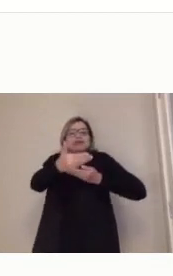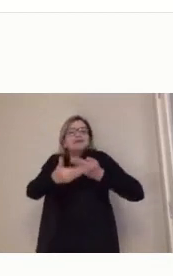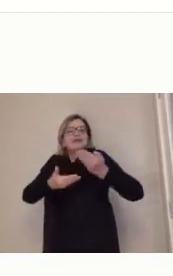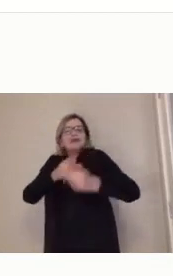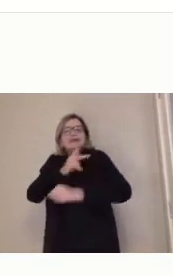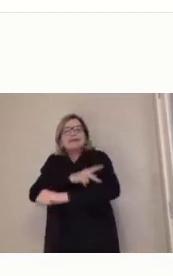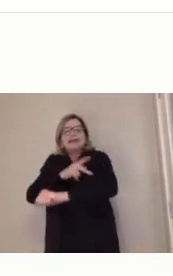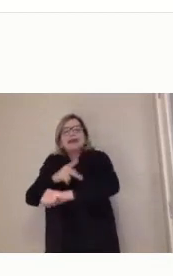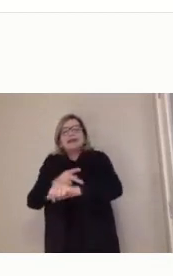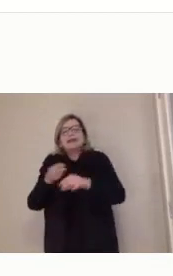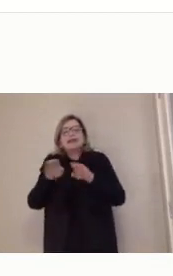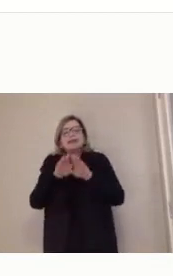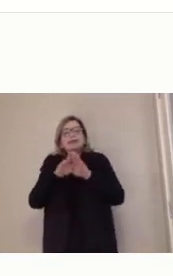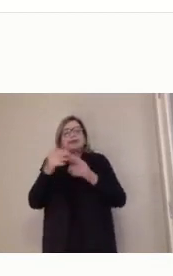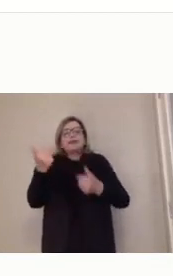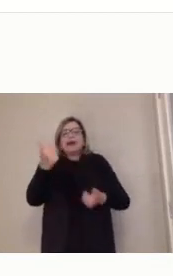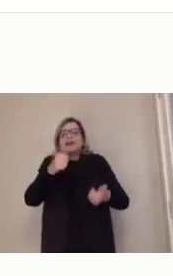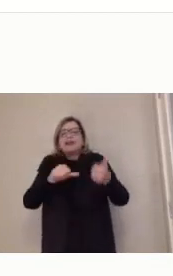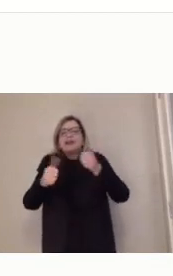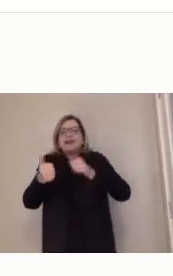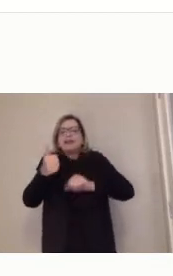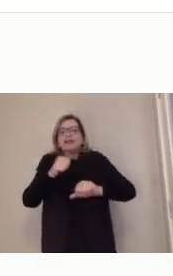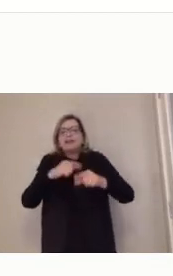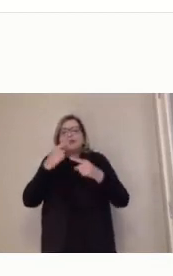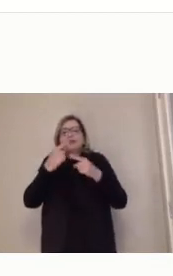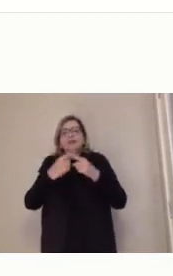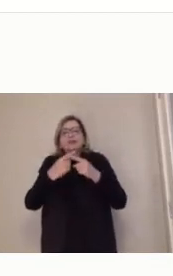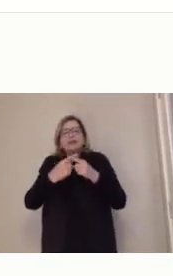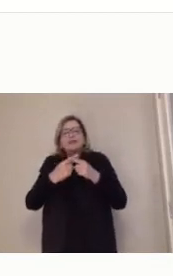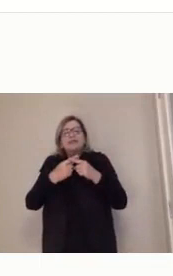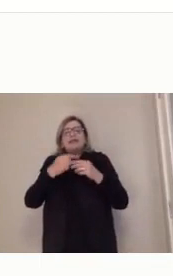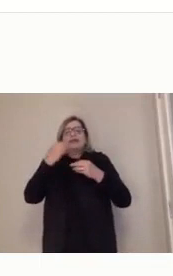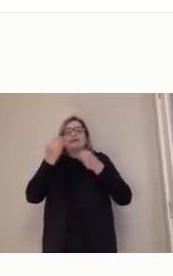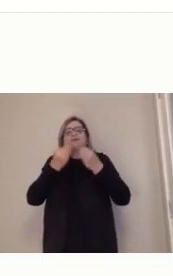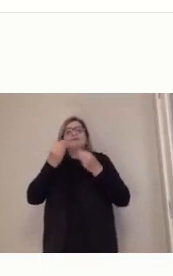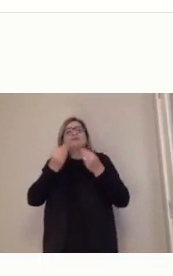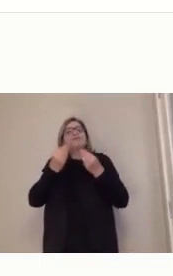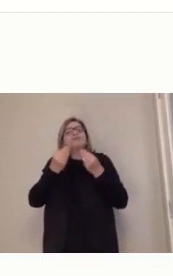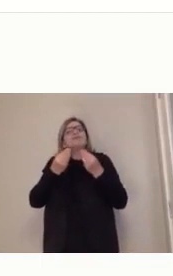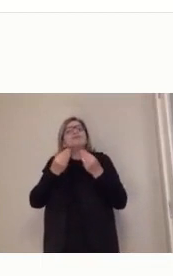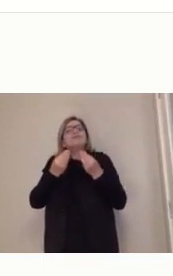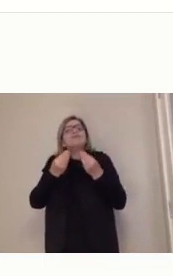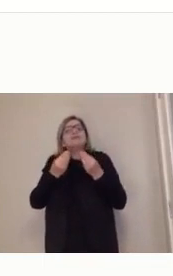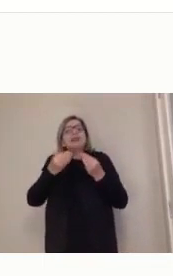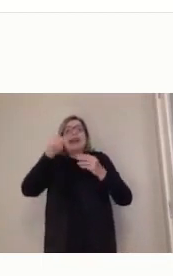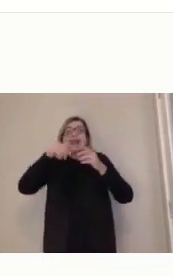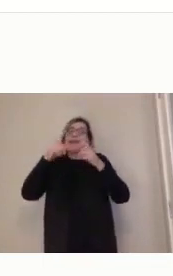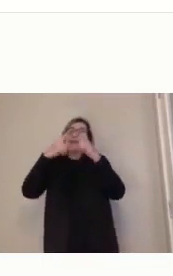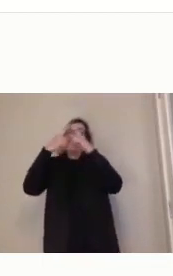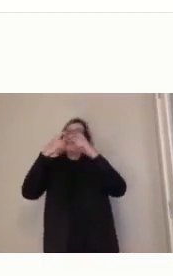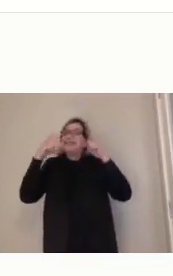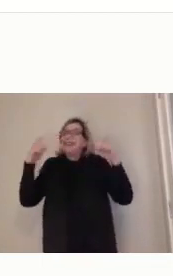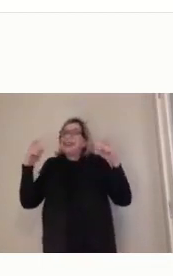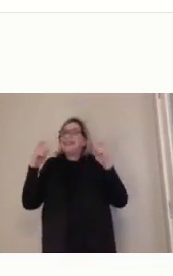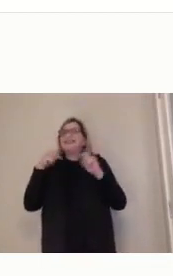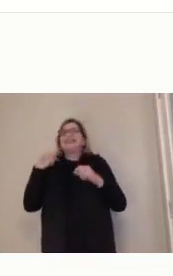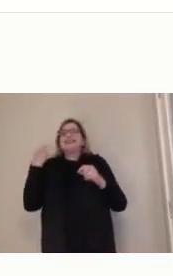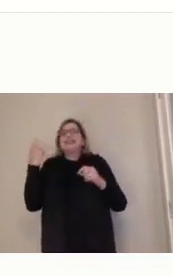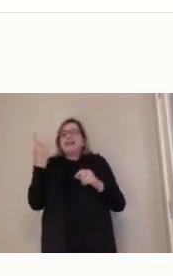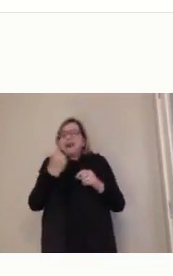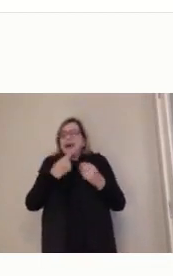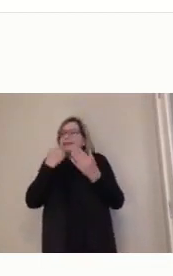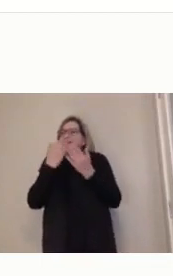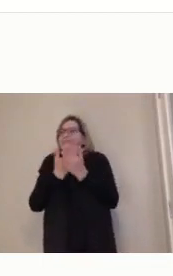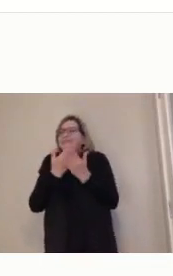e também porque, além de ser uma modalidade, ela é uma ciência em que a gente estuda várias outras